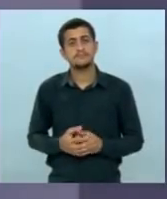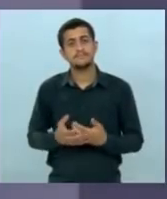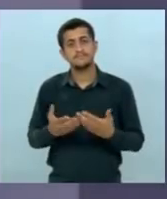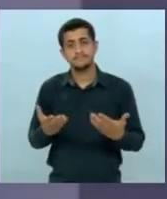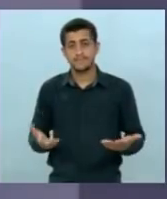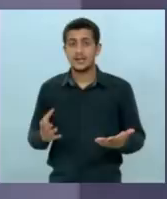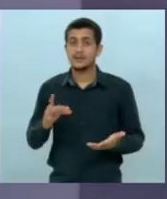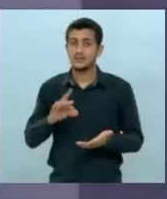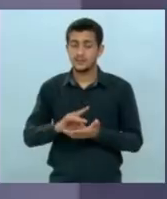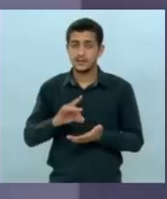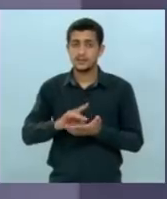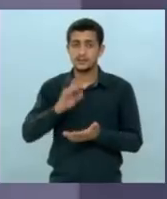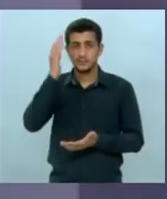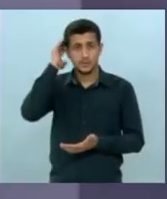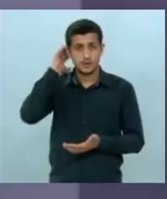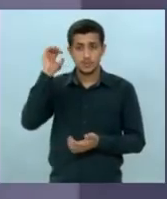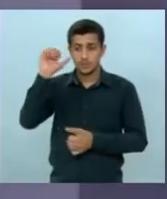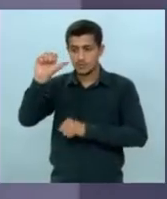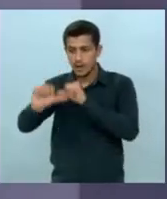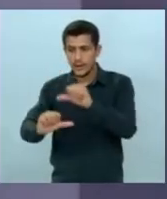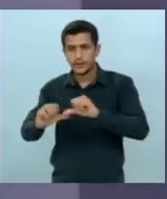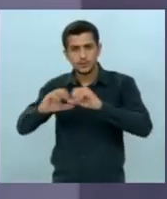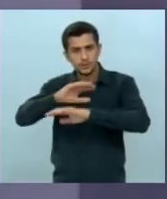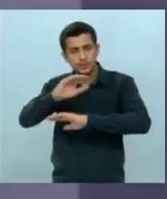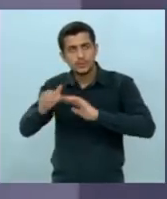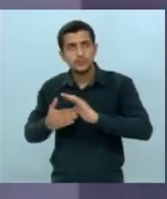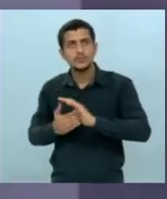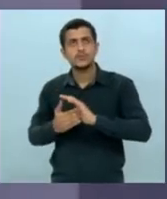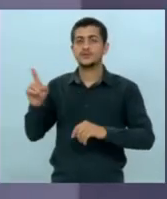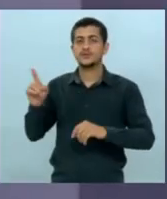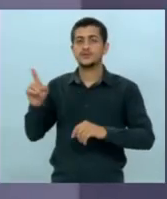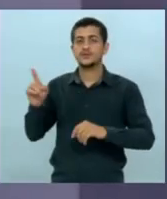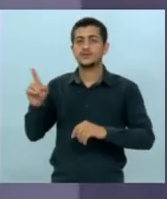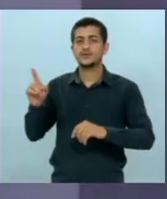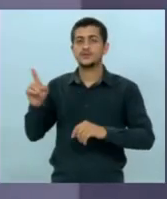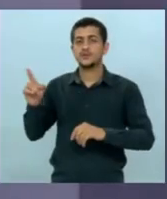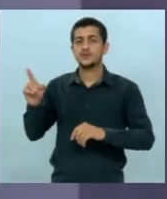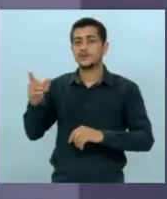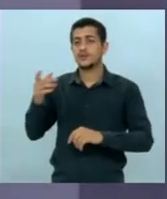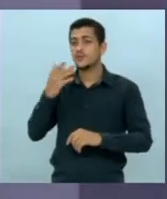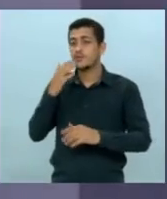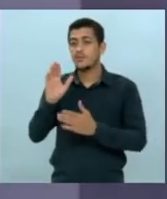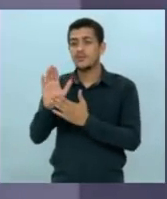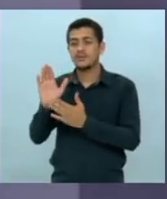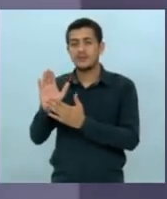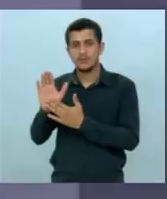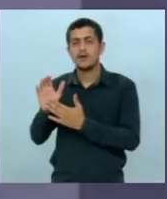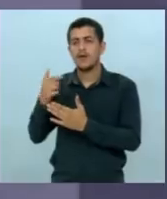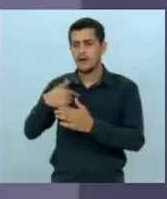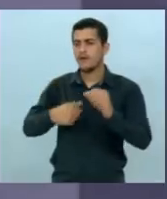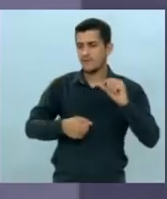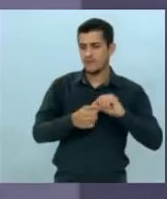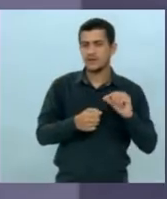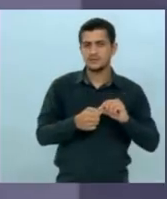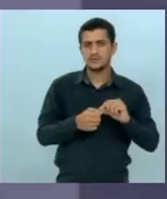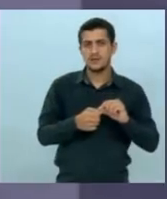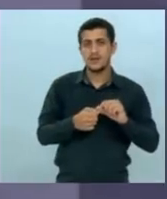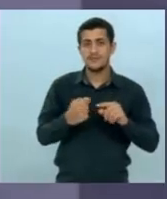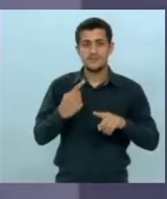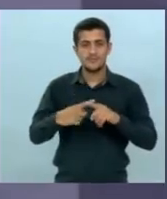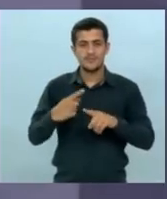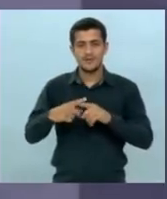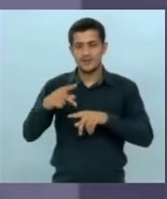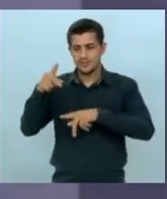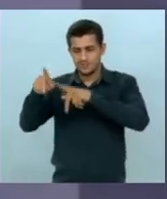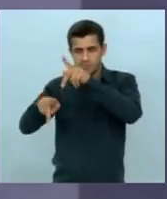a Zambuja mudar tudo significa primeiro fazer aquilo que você prometeu e não fez porque a população de Mato